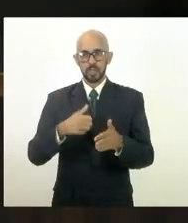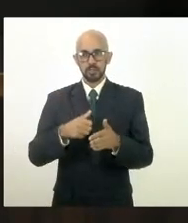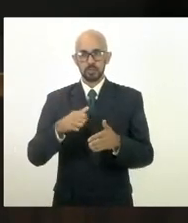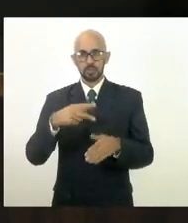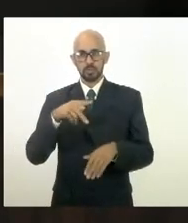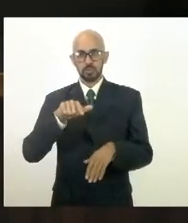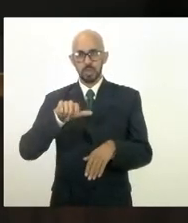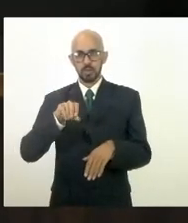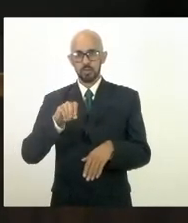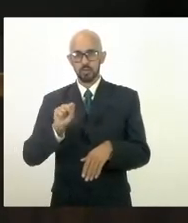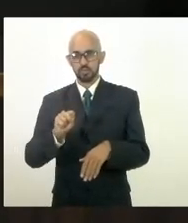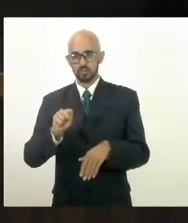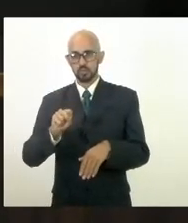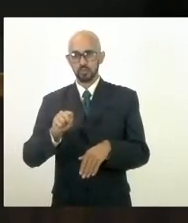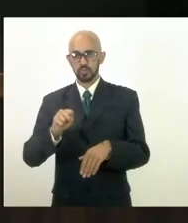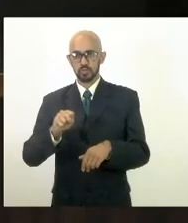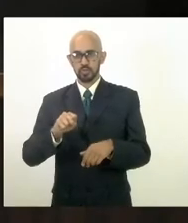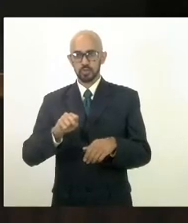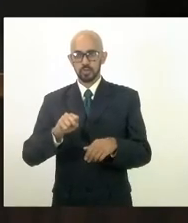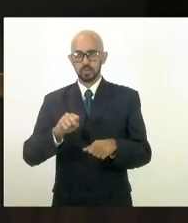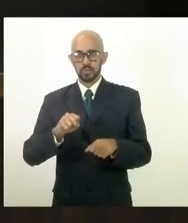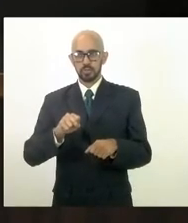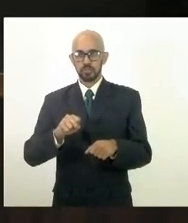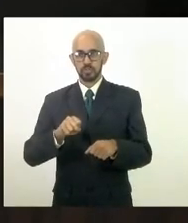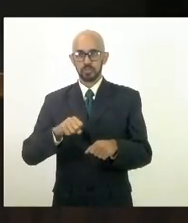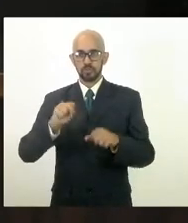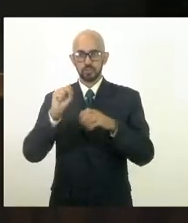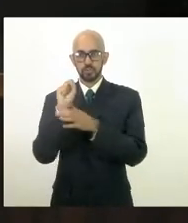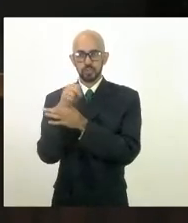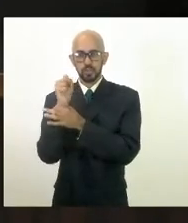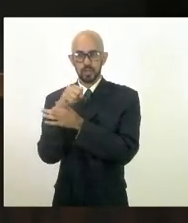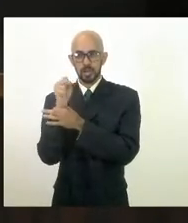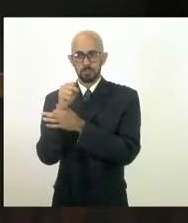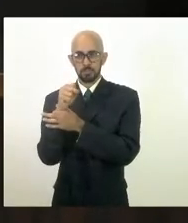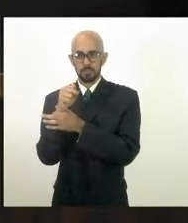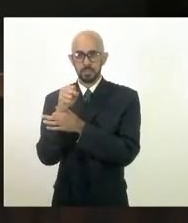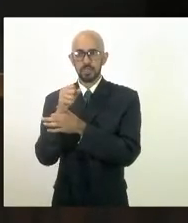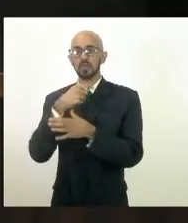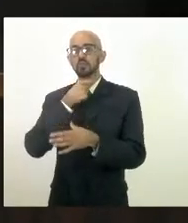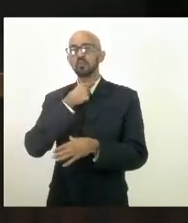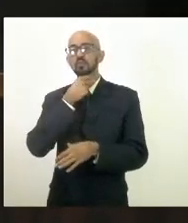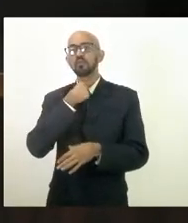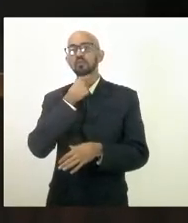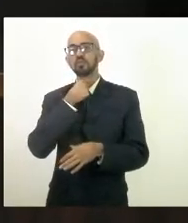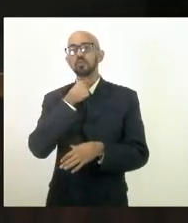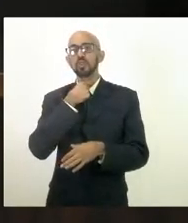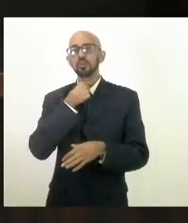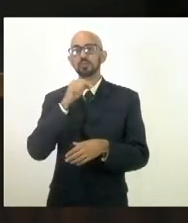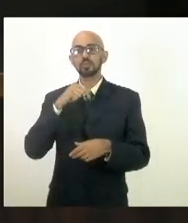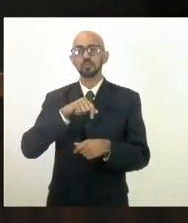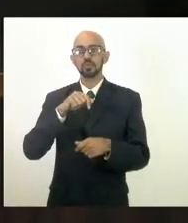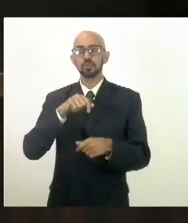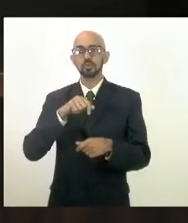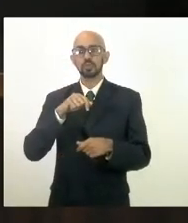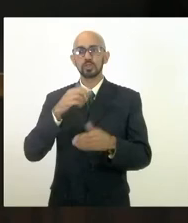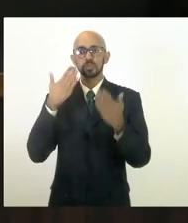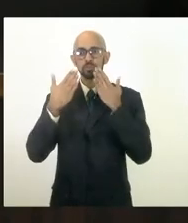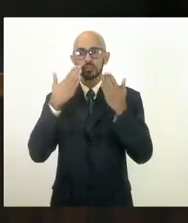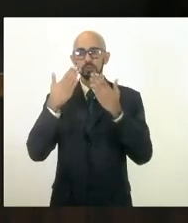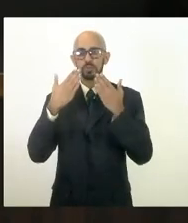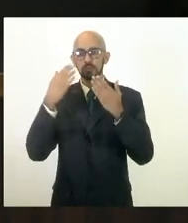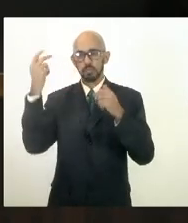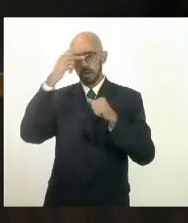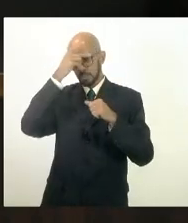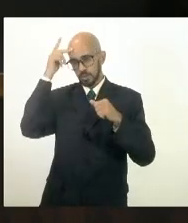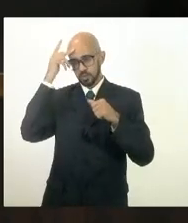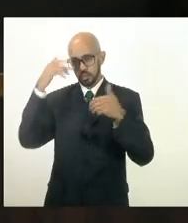extensões de fisioterapia fonaudiólogo terapia ocupacional psicoterapia no tratamento de pessoas com transtornos do espectro autista